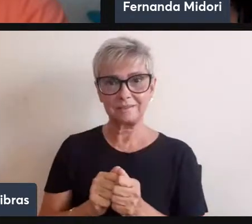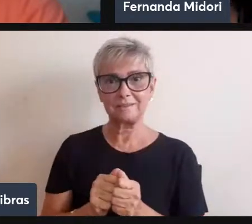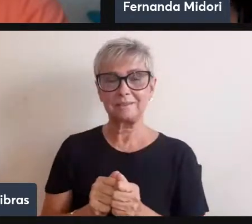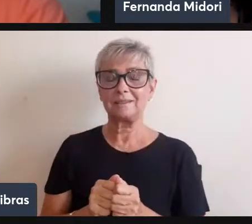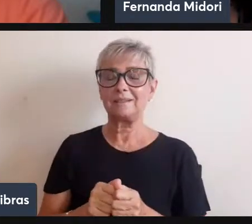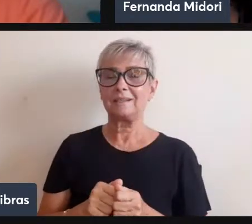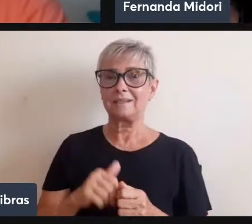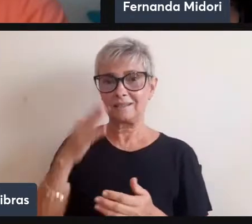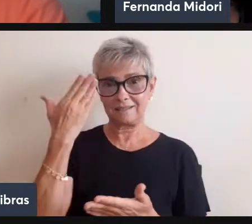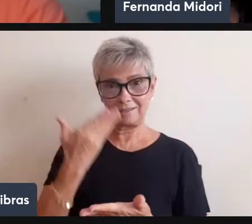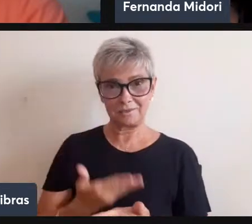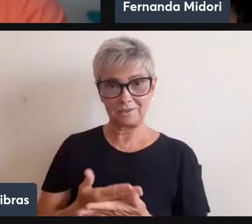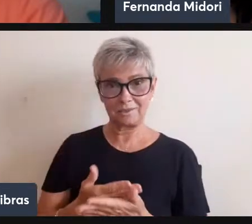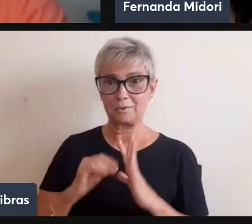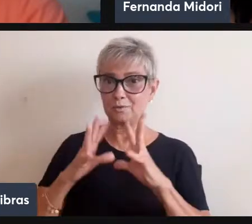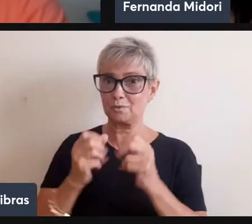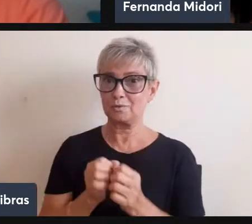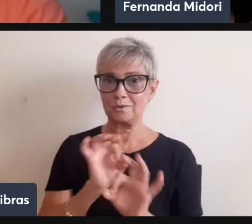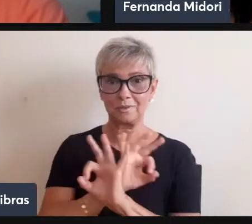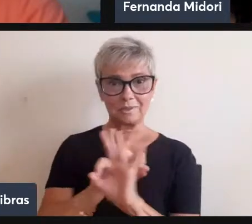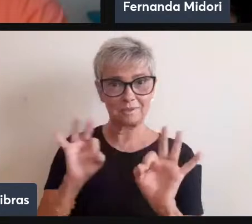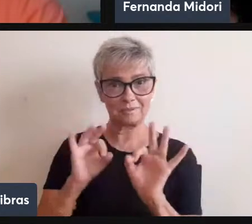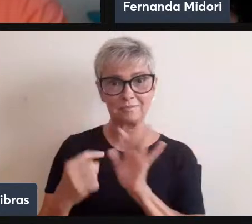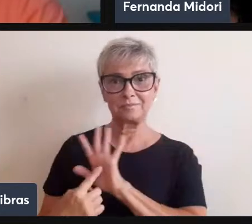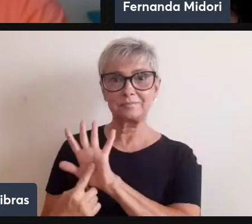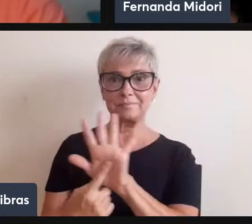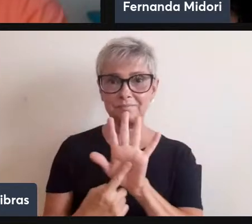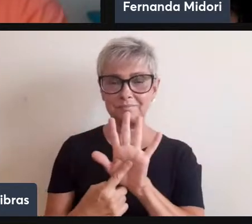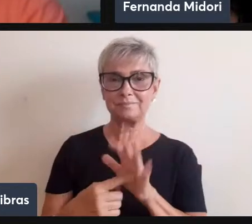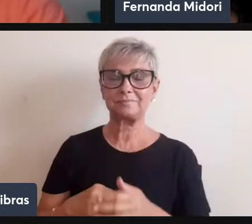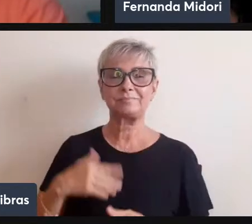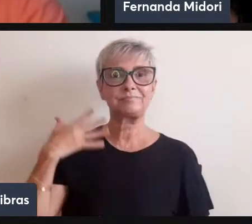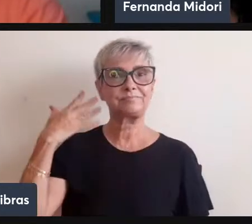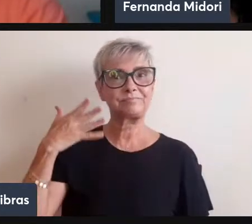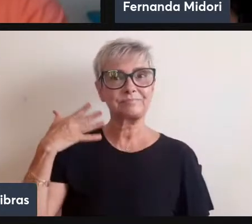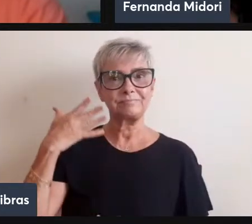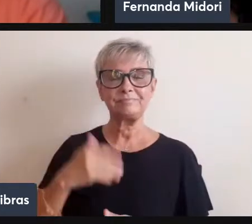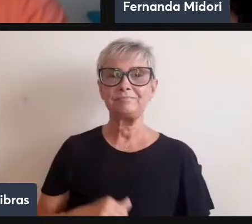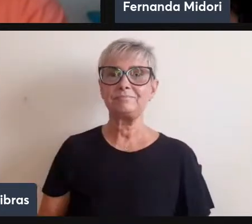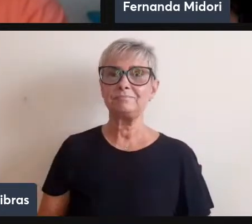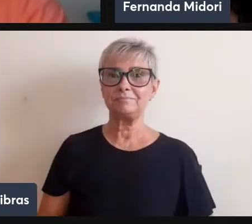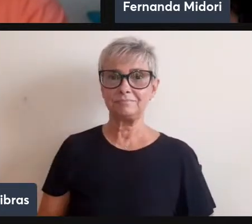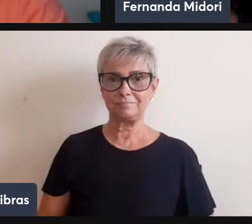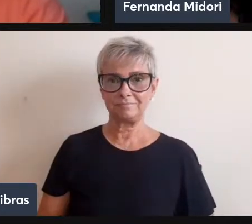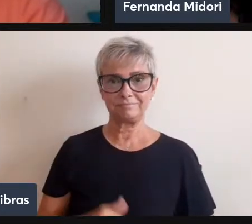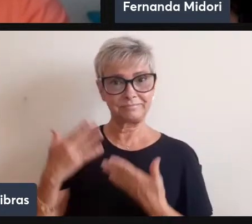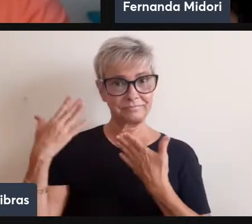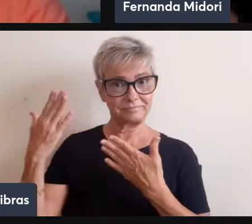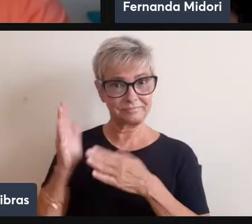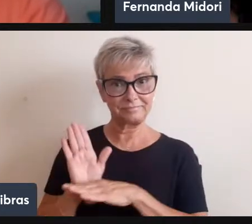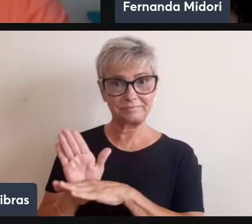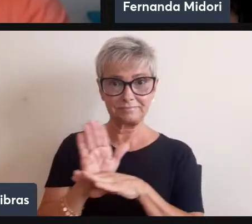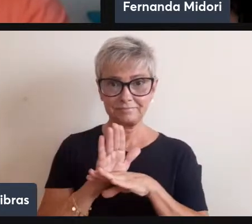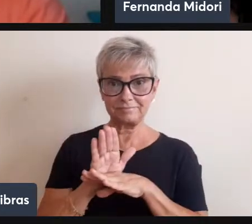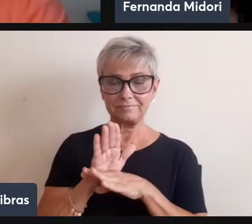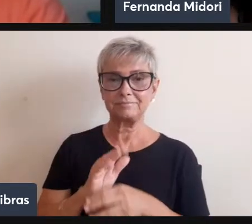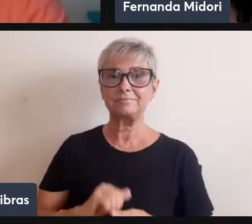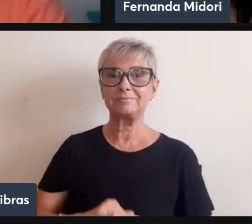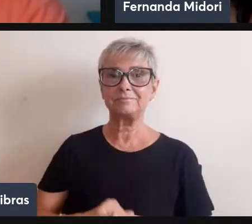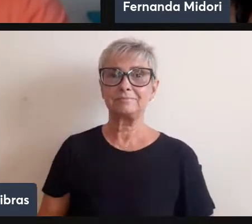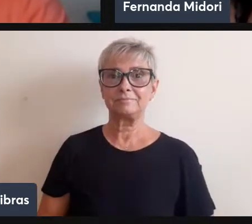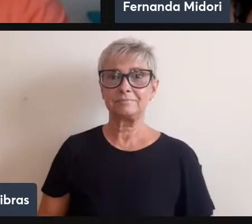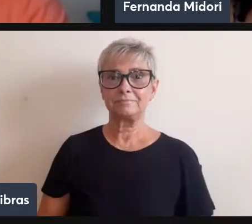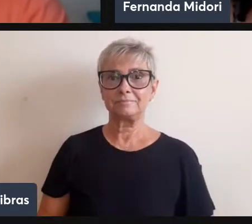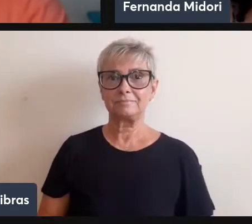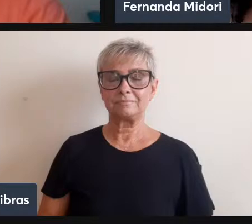bem, que a gente tenha uma ótima apresentação. Obrigado, Fernanda, pelo apoio aí. Quem está aqui hoje com a